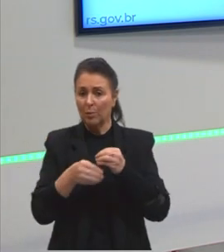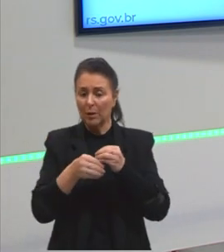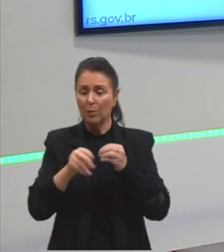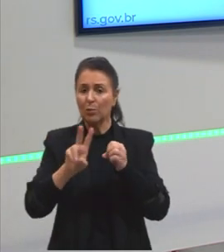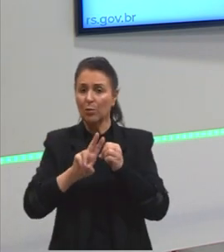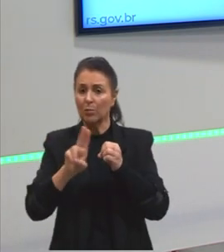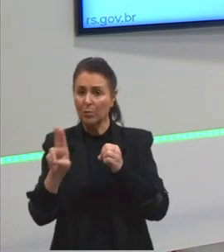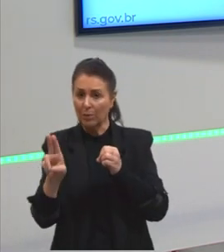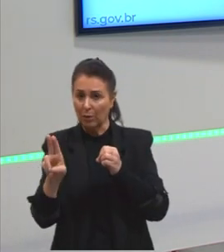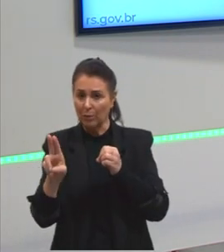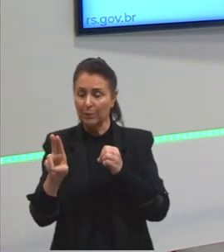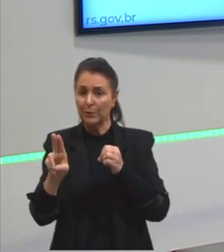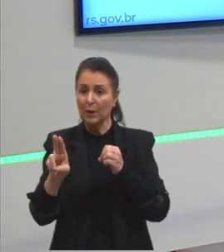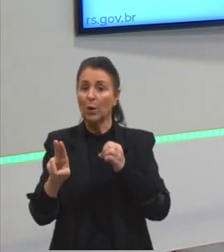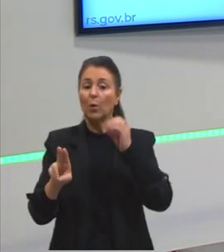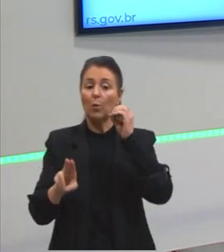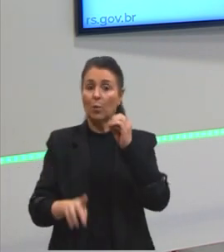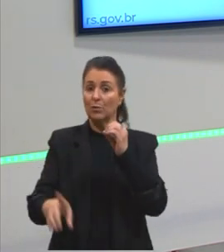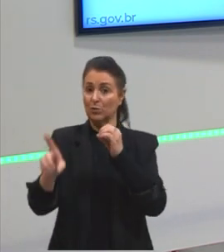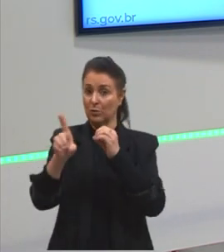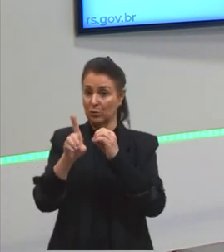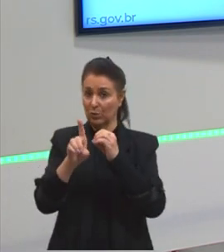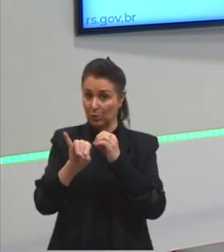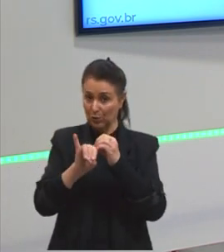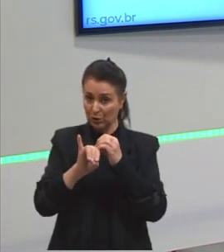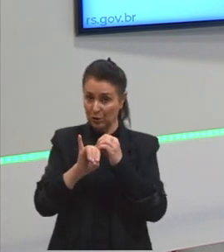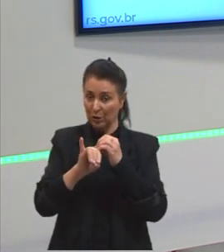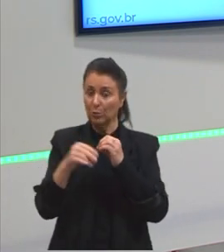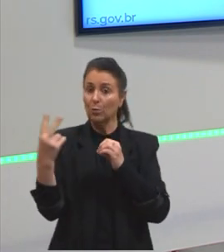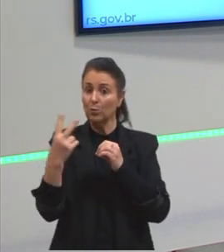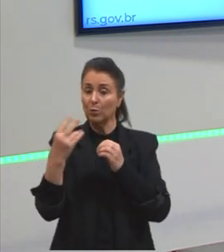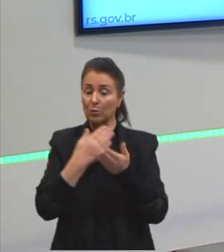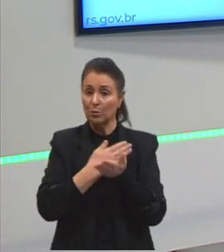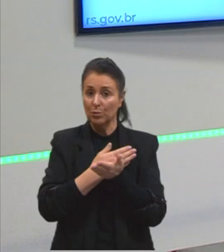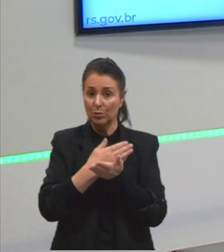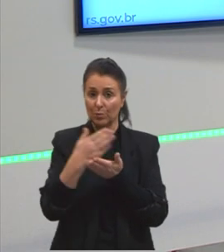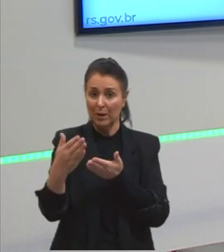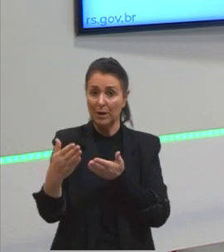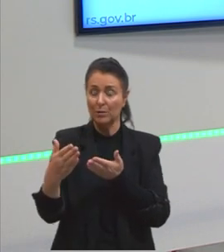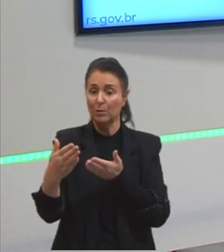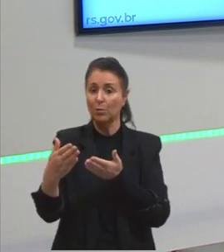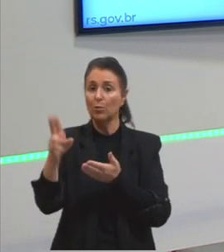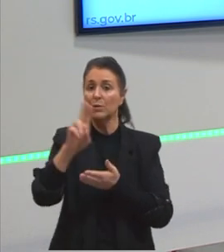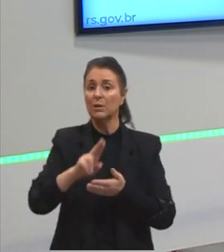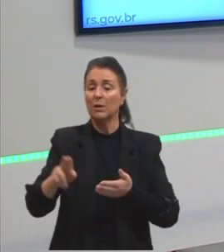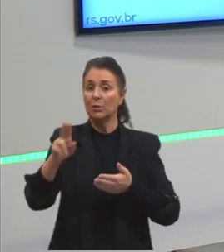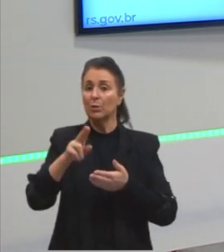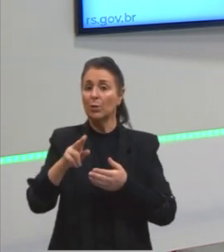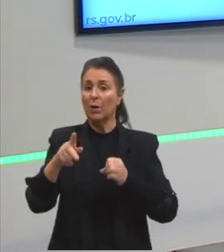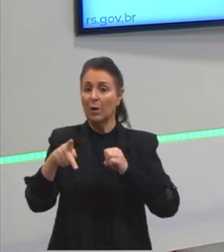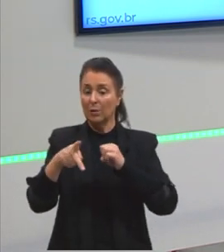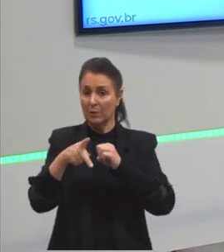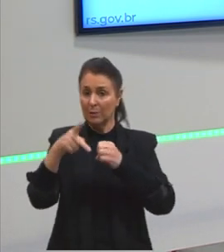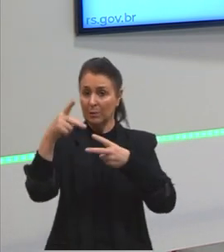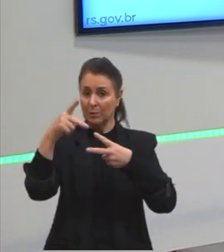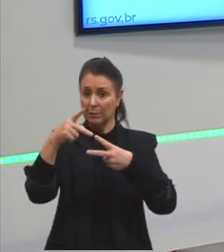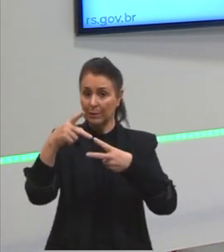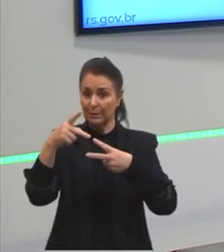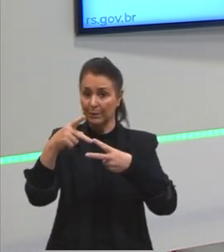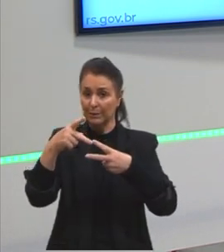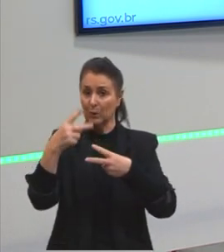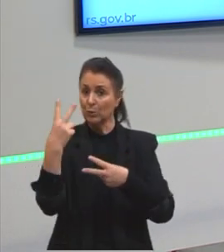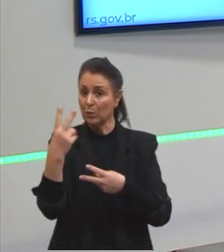quanto objeto indireto, os dois iniciados por preposições? Se os dois começam por